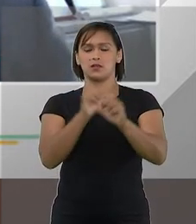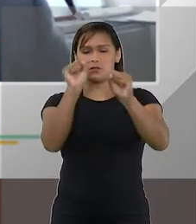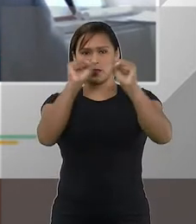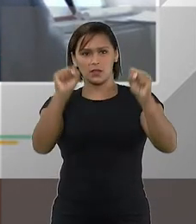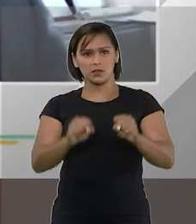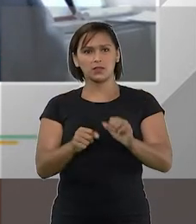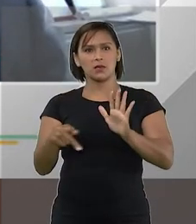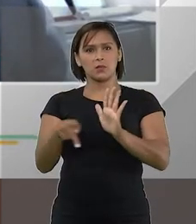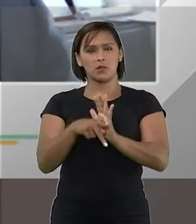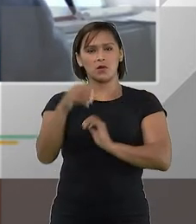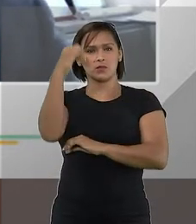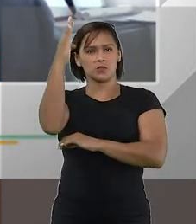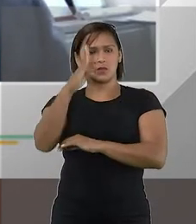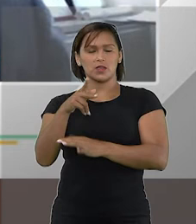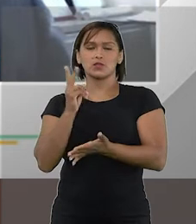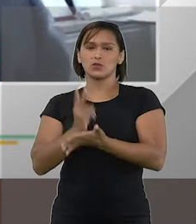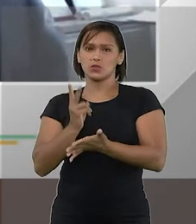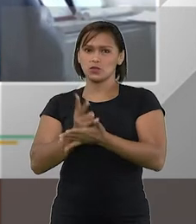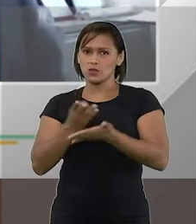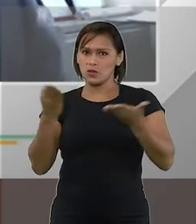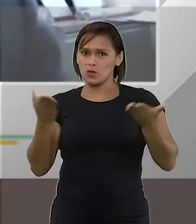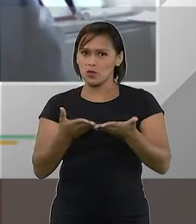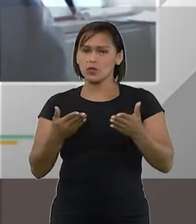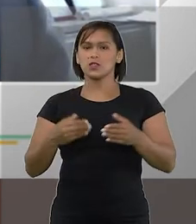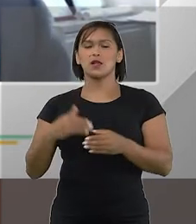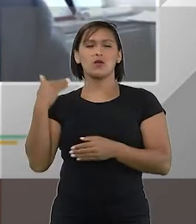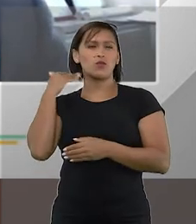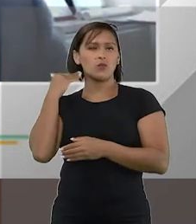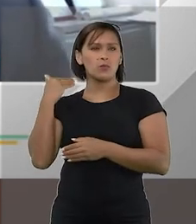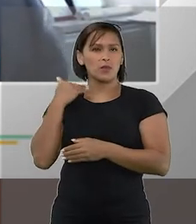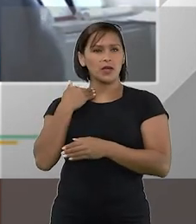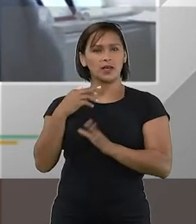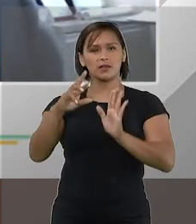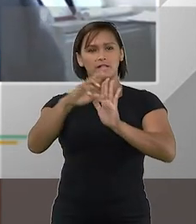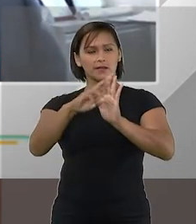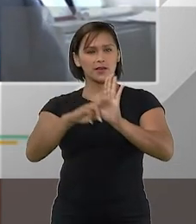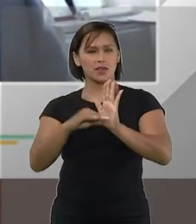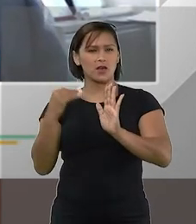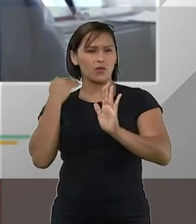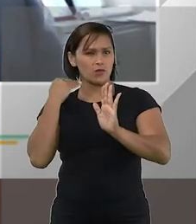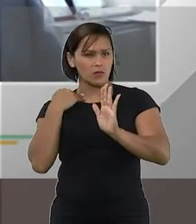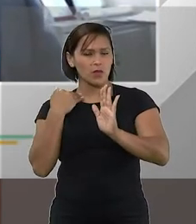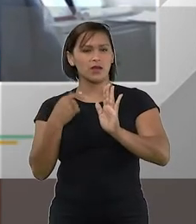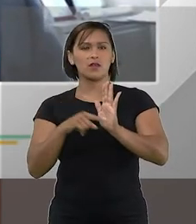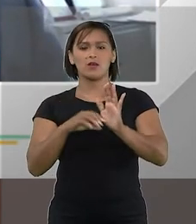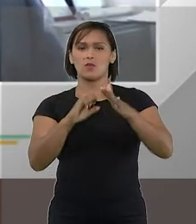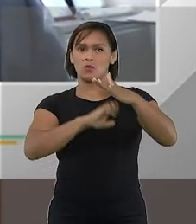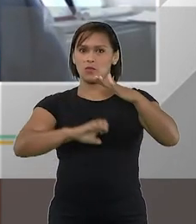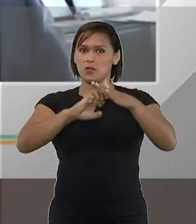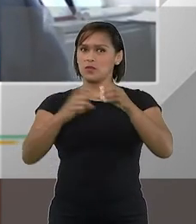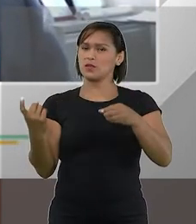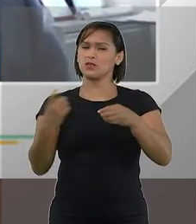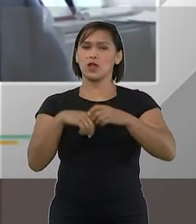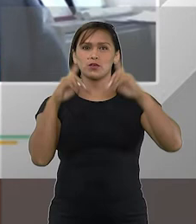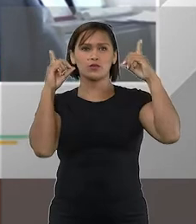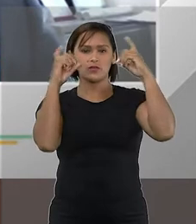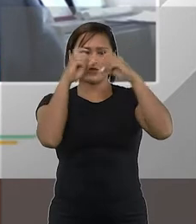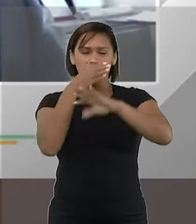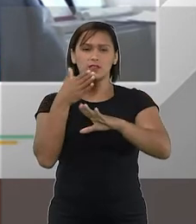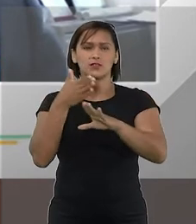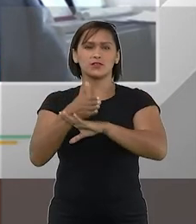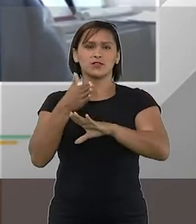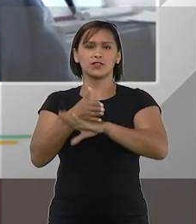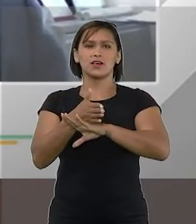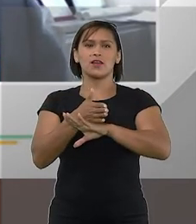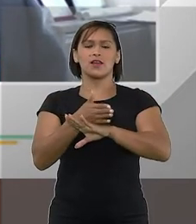pelo sistema brasileiro, e isso continua até hoje, pelo sistema bancário, de regulação bancária, uma empresa em recuperação dificilmente tem